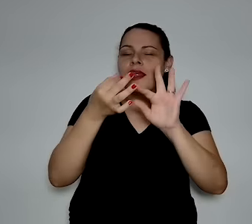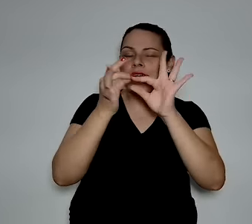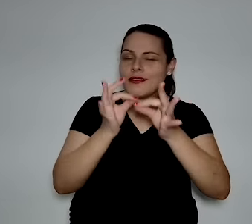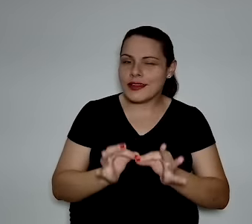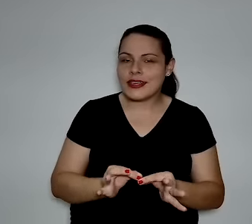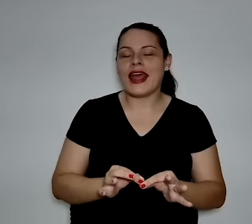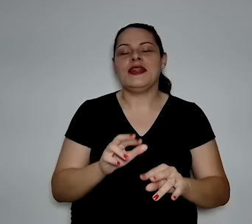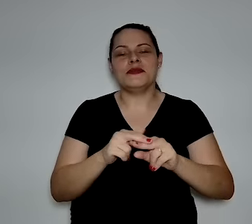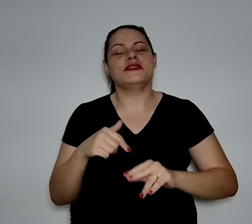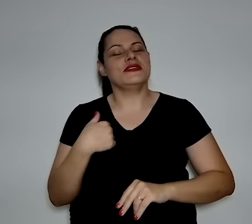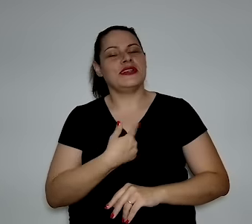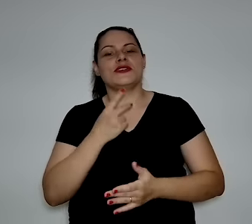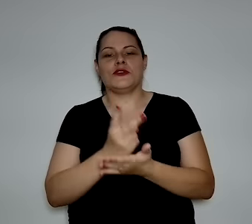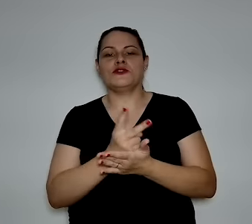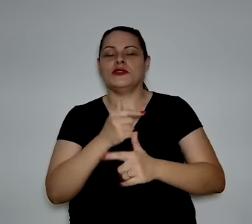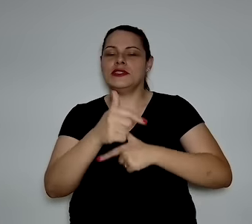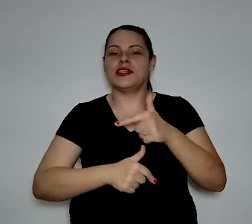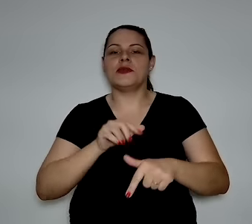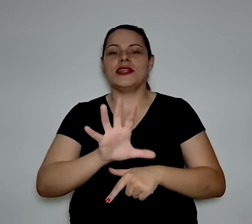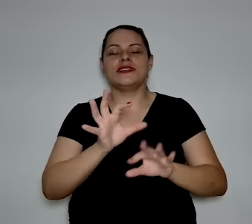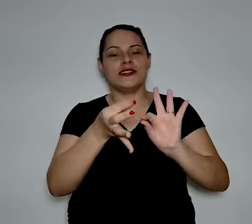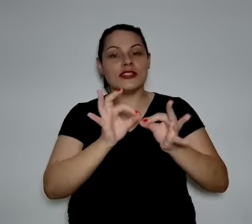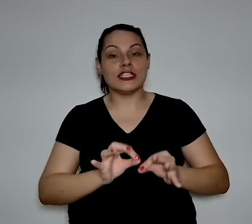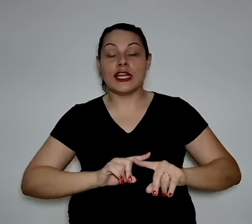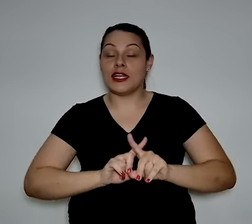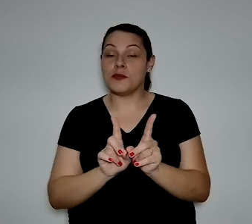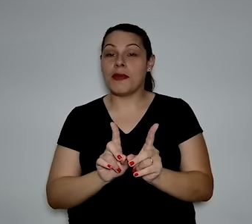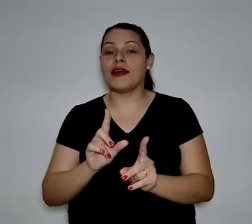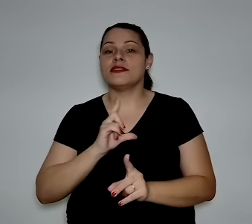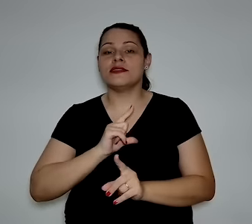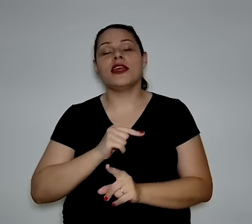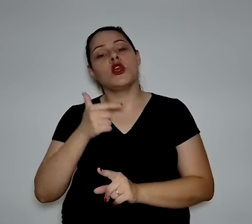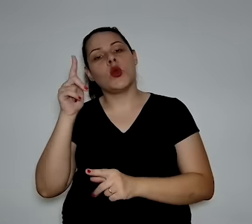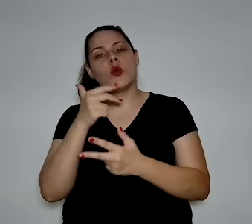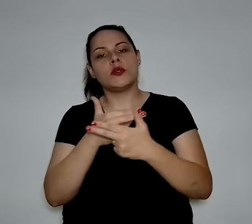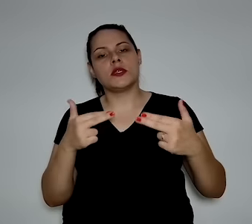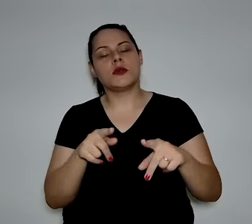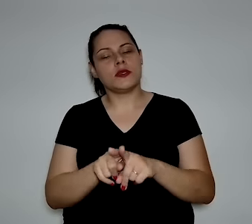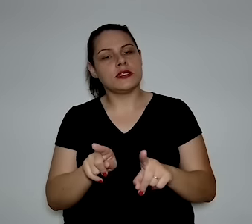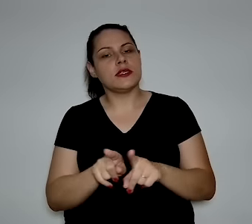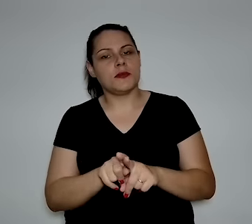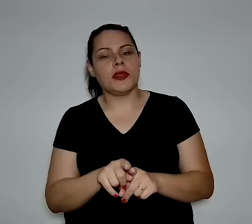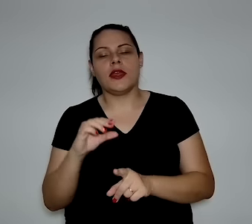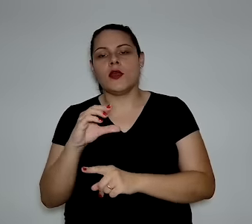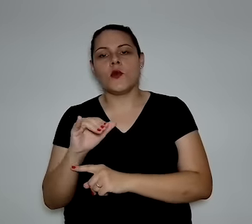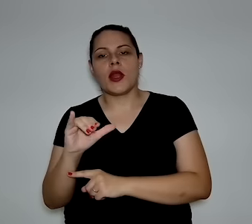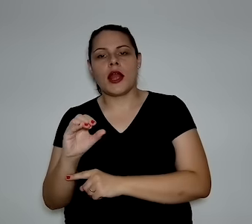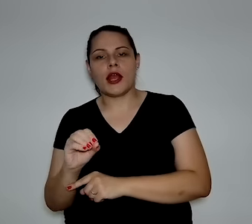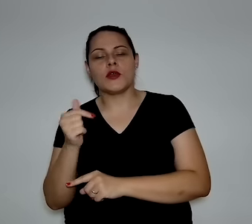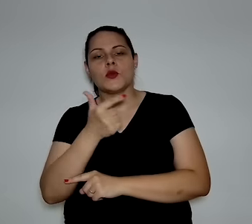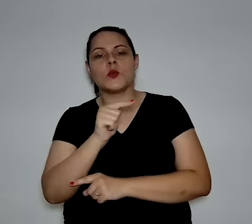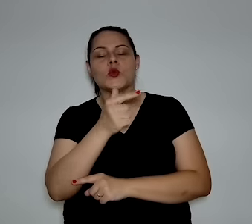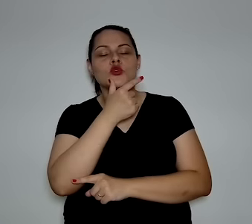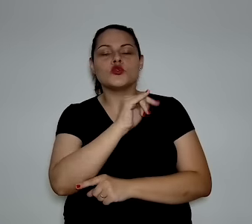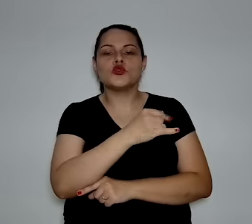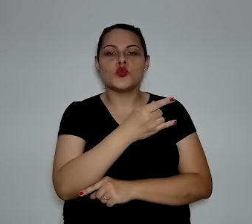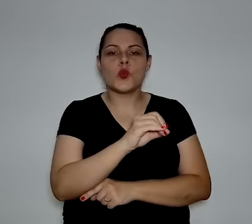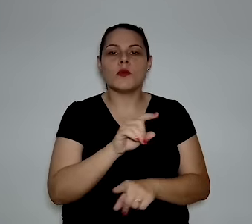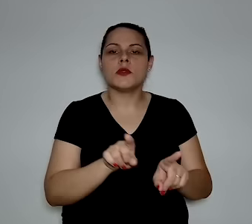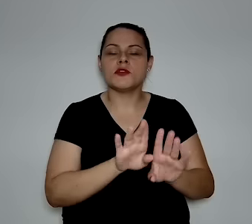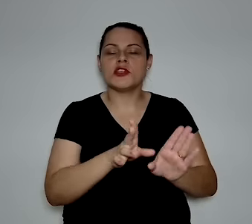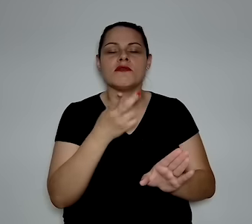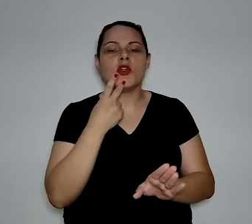detalhe e a gente está trabalhando nisso. mas existe uma questão, né, que aí o Caio e o João também